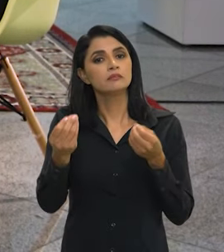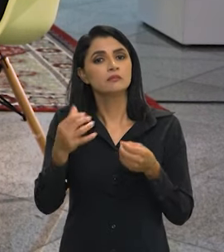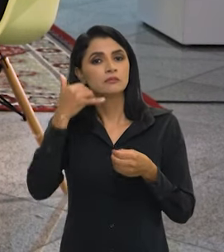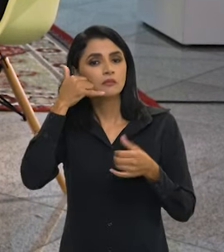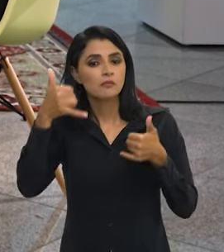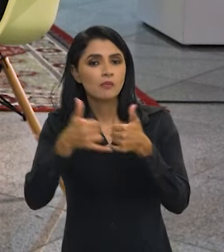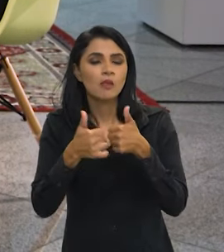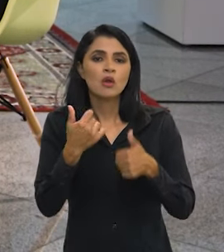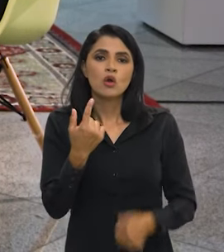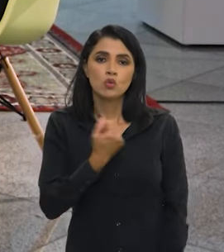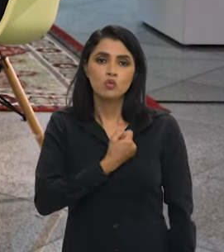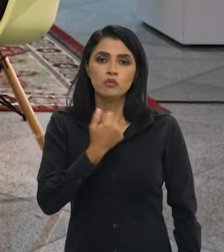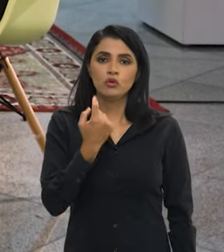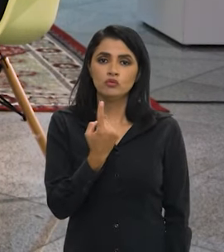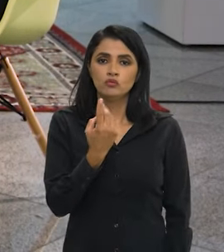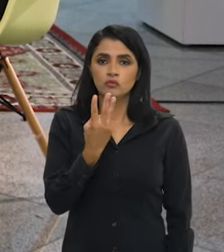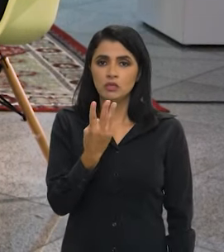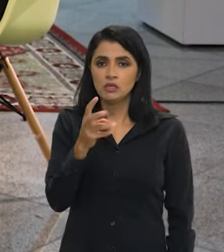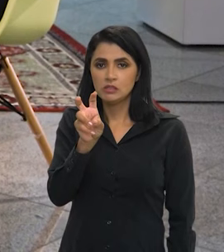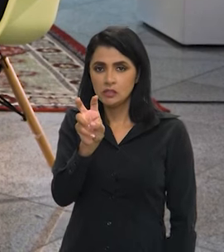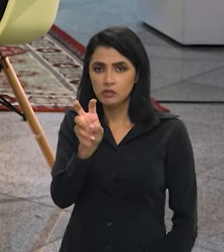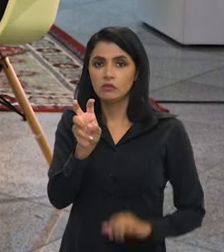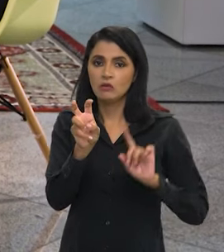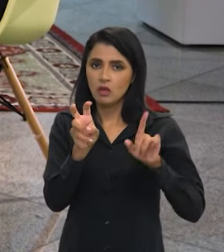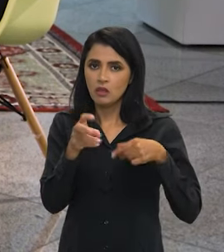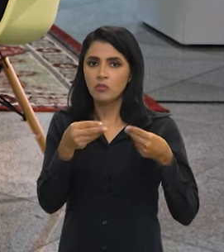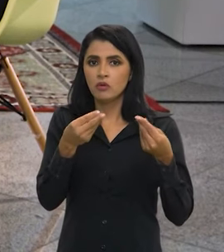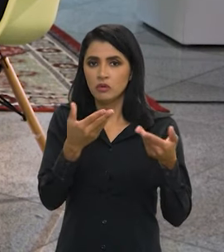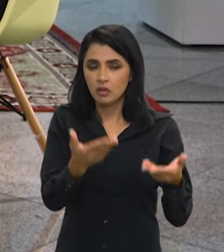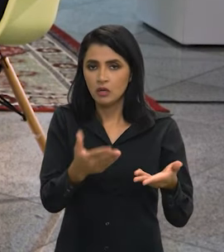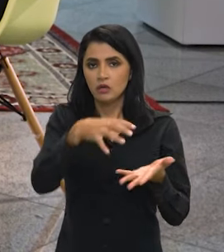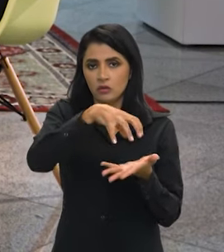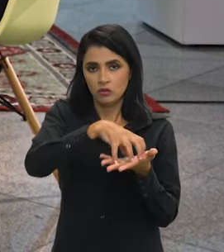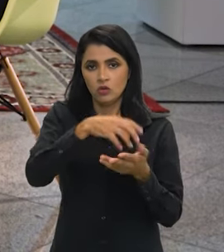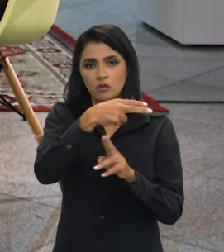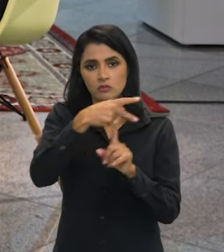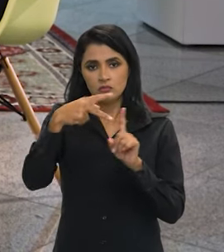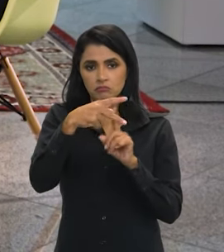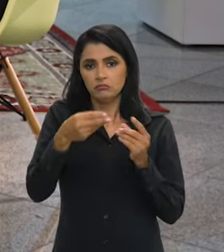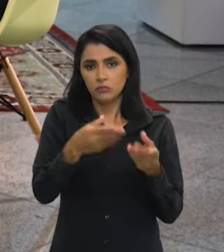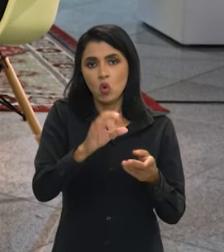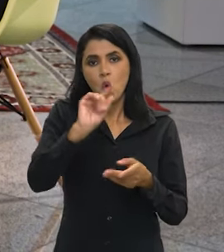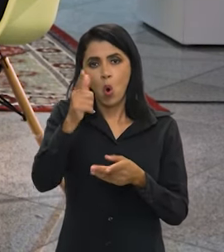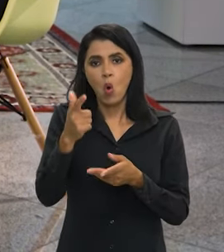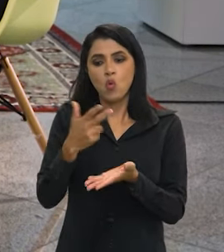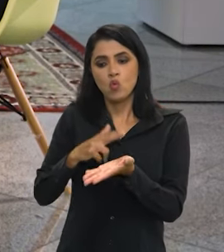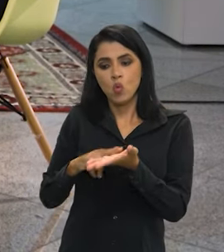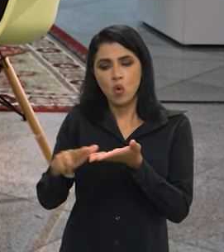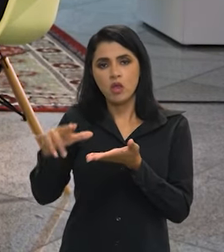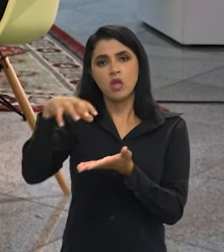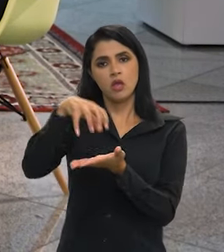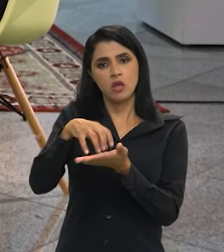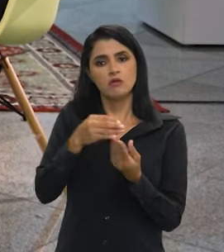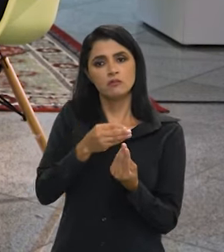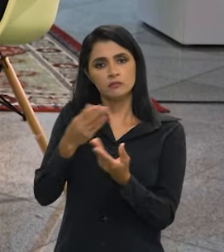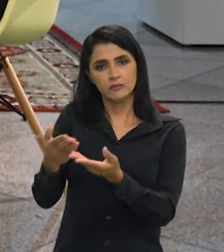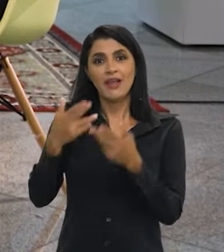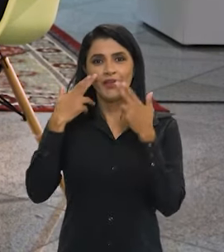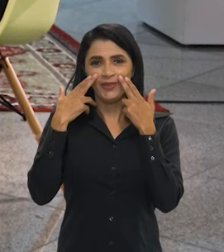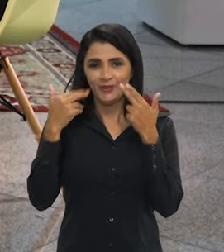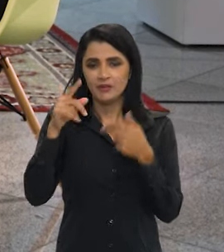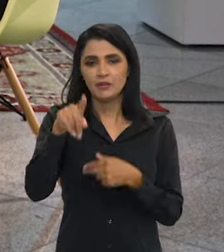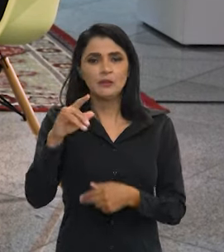benefício ou ligando para um 35 e depois entregando o atestado em uma agência da ONSS ou na agência dos Correios. Essa é